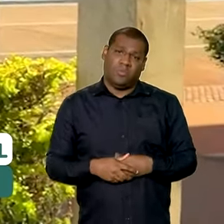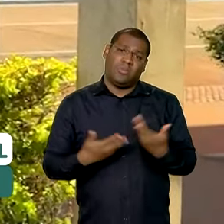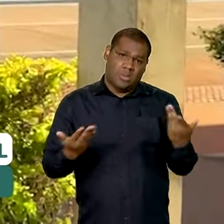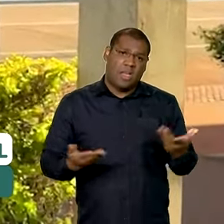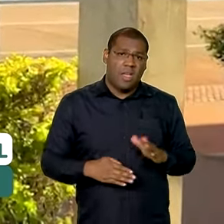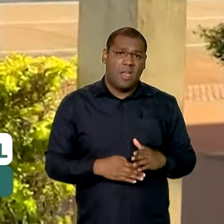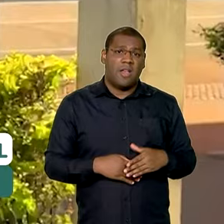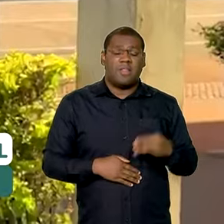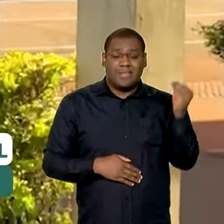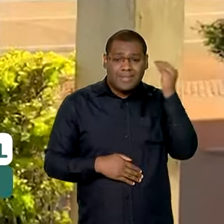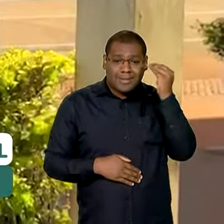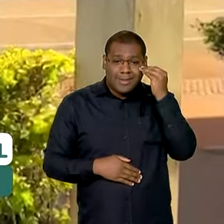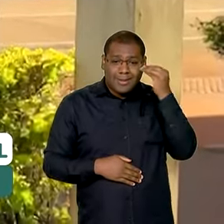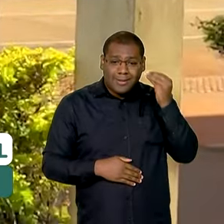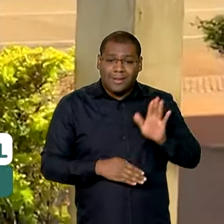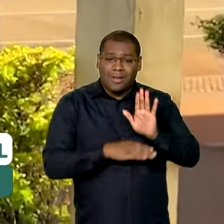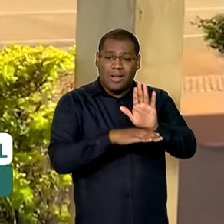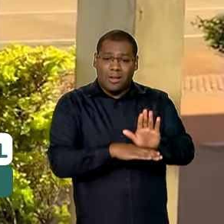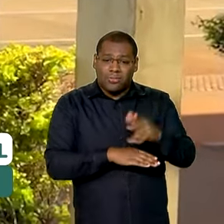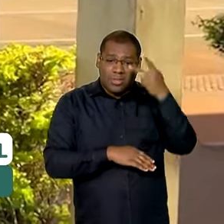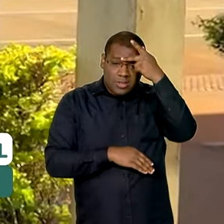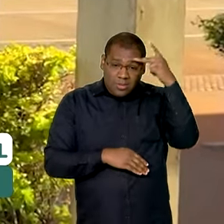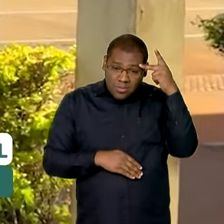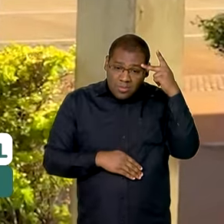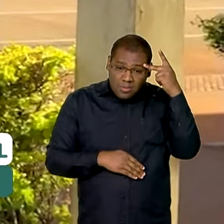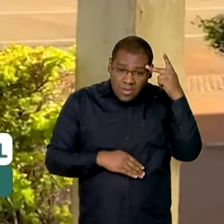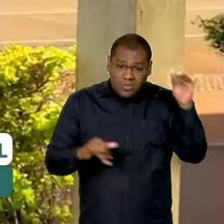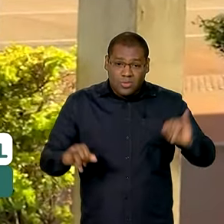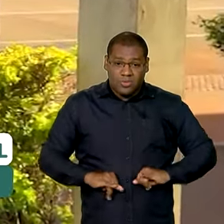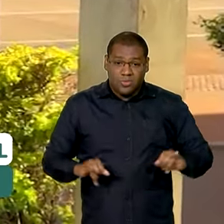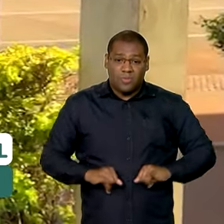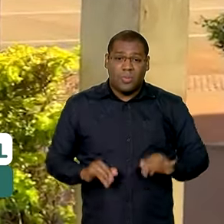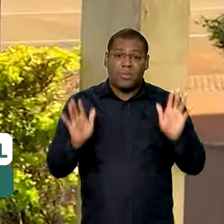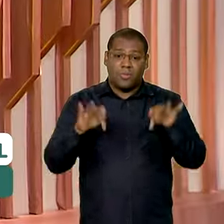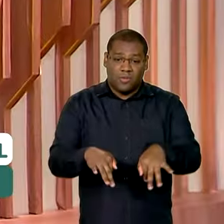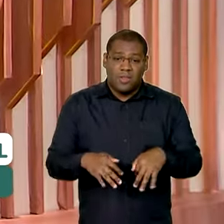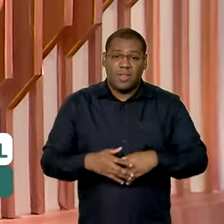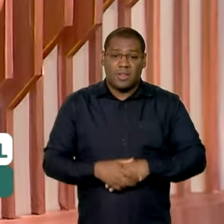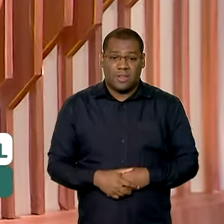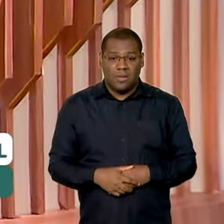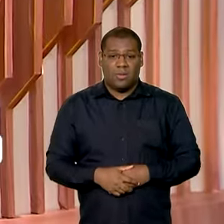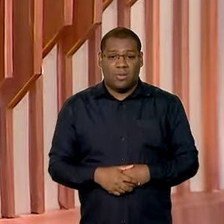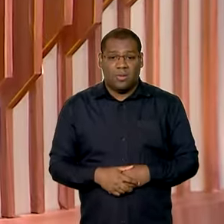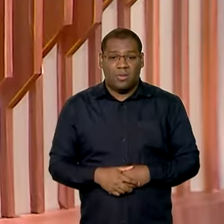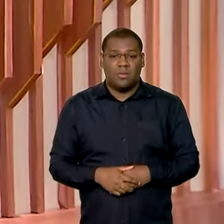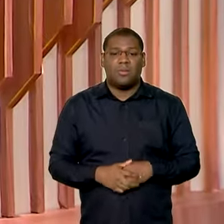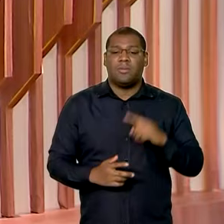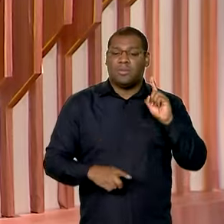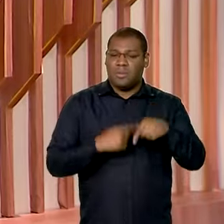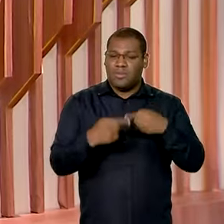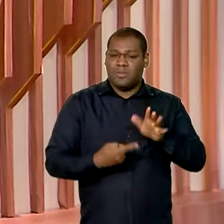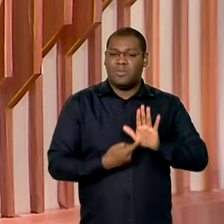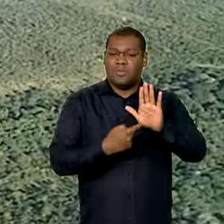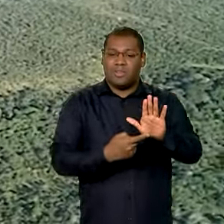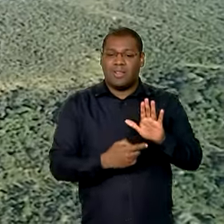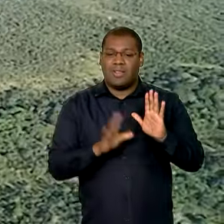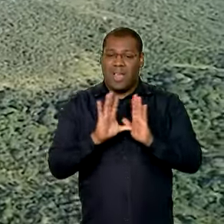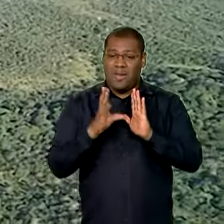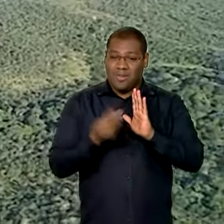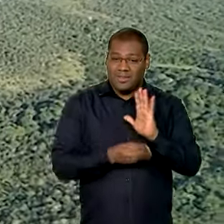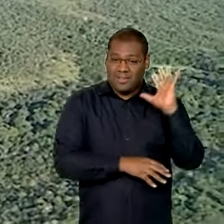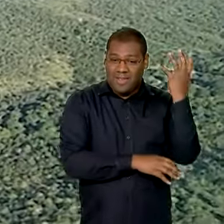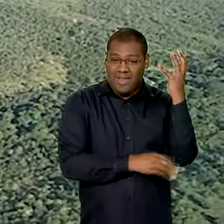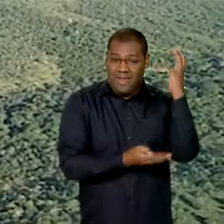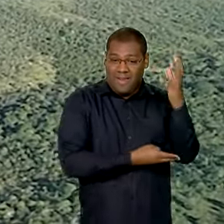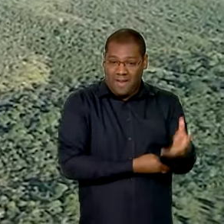deixar o ambiente mais seguro para crianças e adolescentes ali, que estão sofrendo muito. Veja a seguir, desmatamento na Amazônia